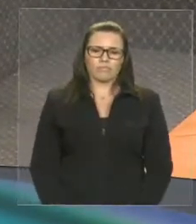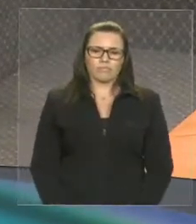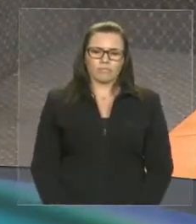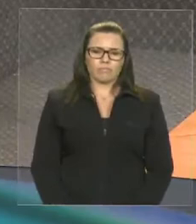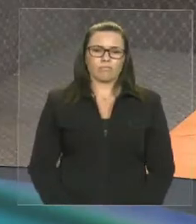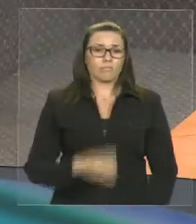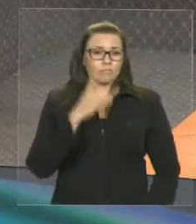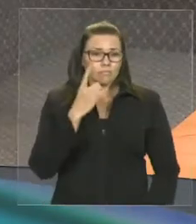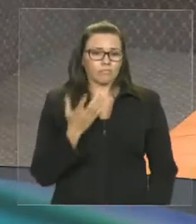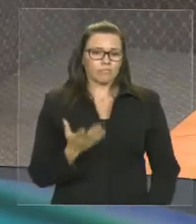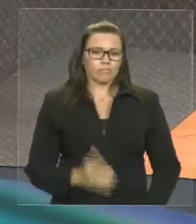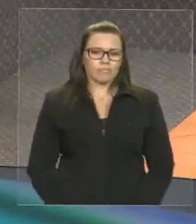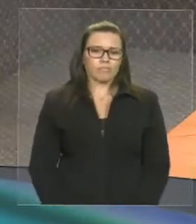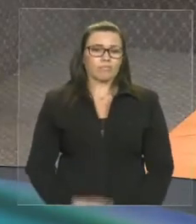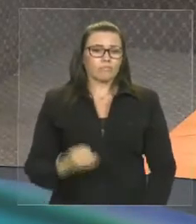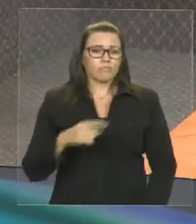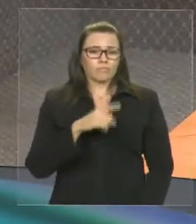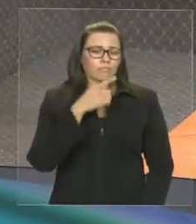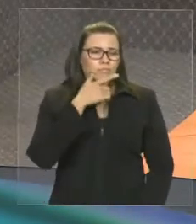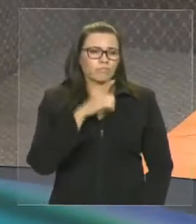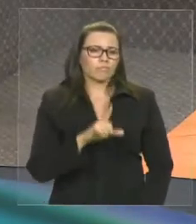conseguir um líder de bloco de oposição,